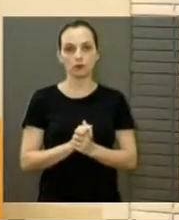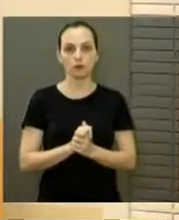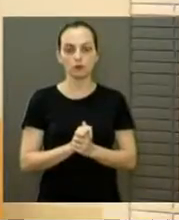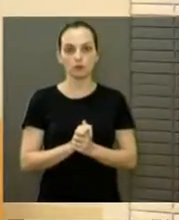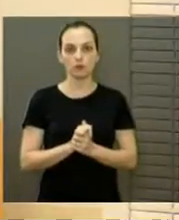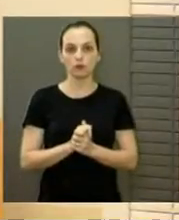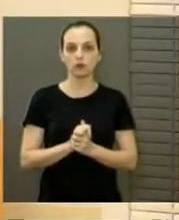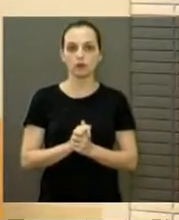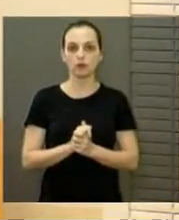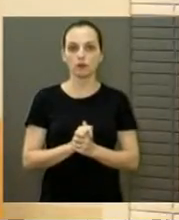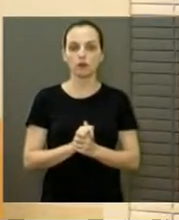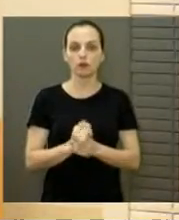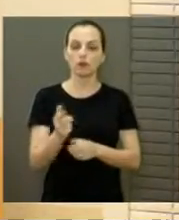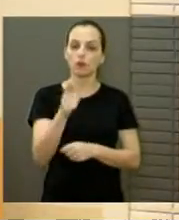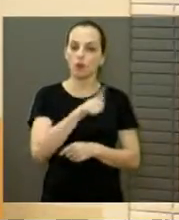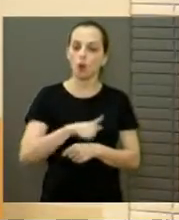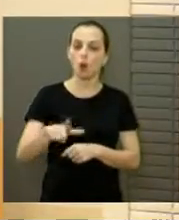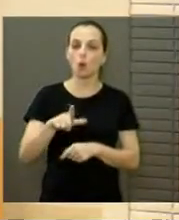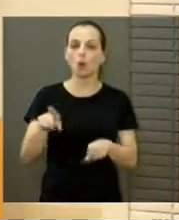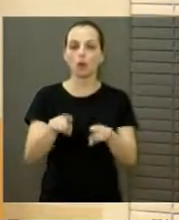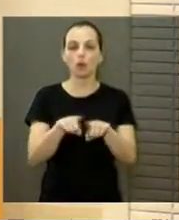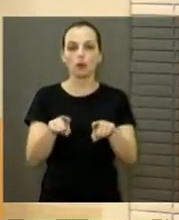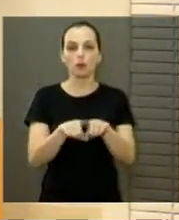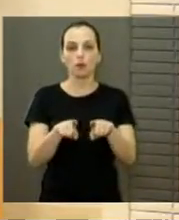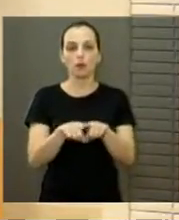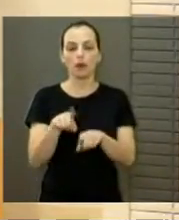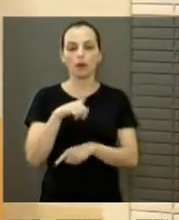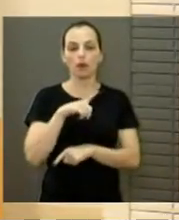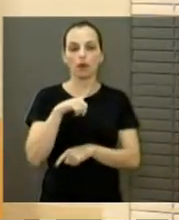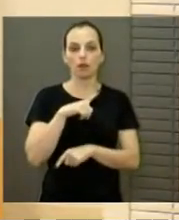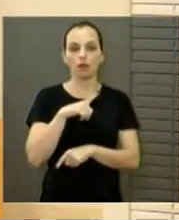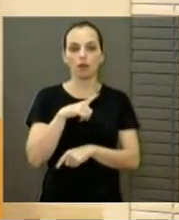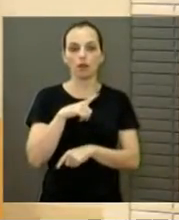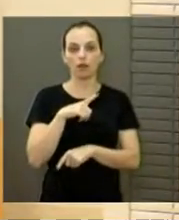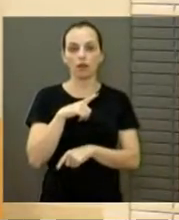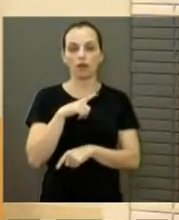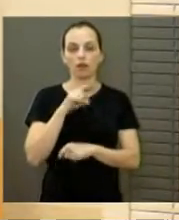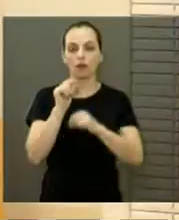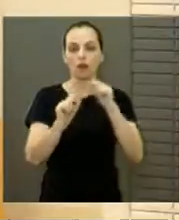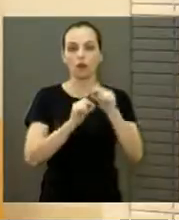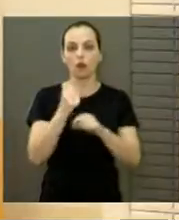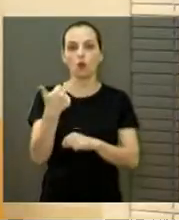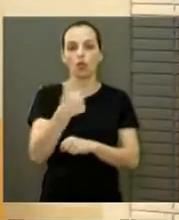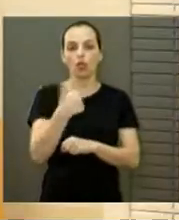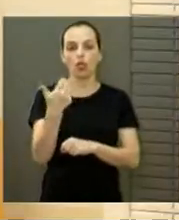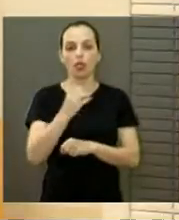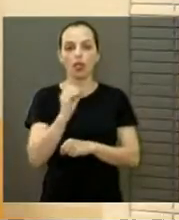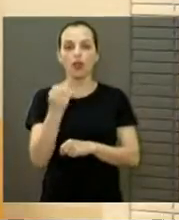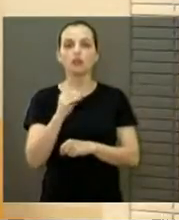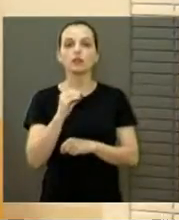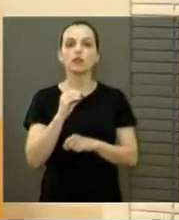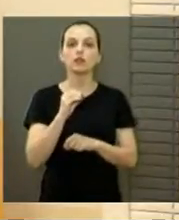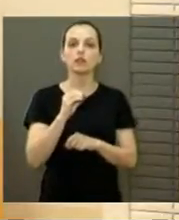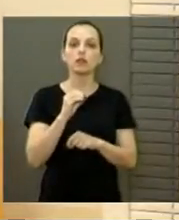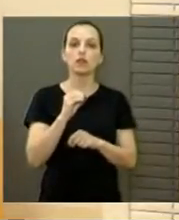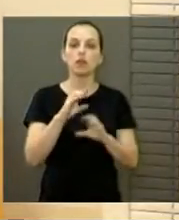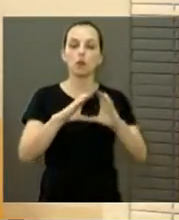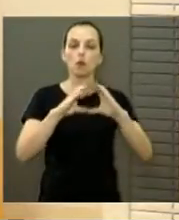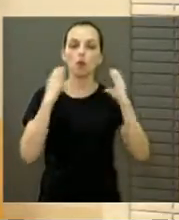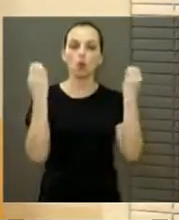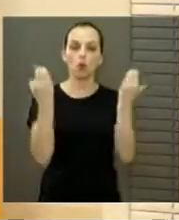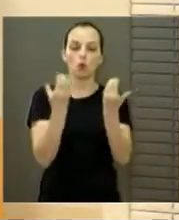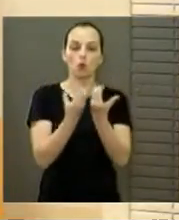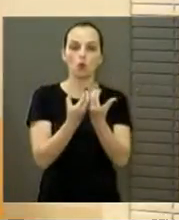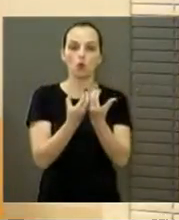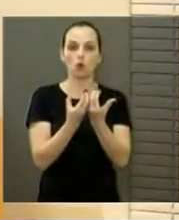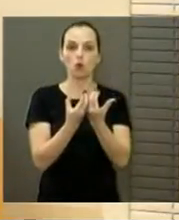A outra matéria também que nós temos é o décimo encontro dos veteranos